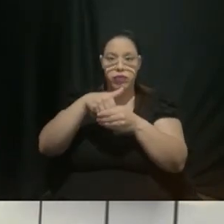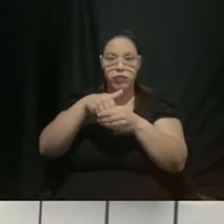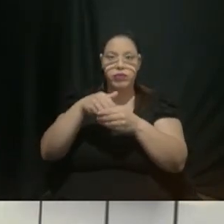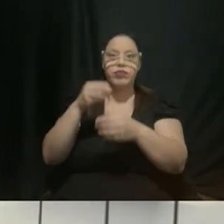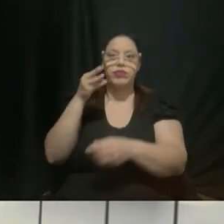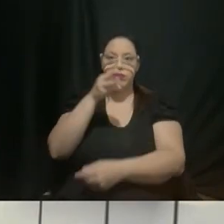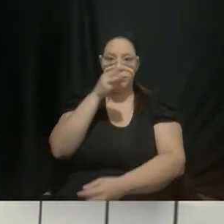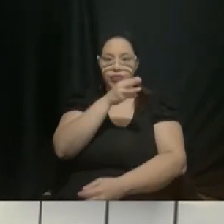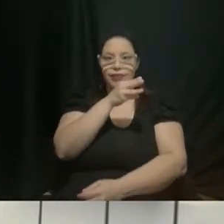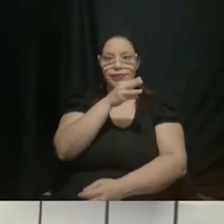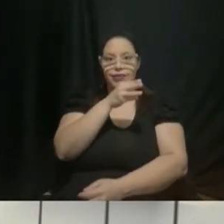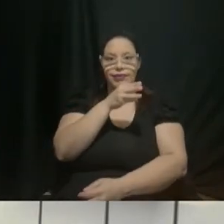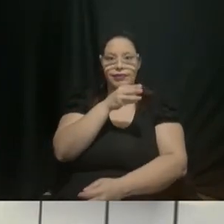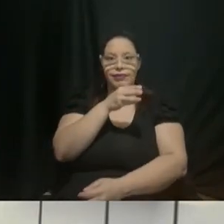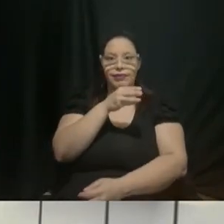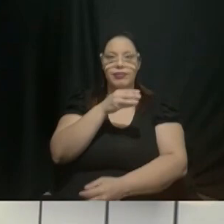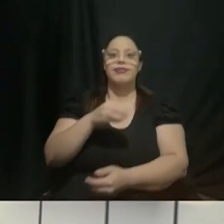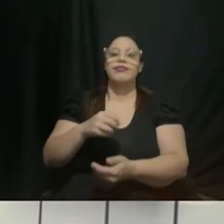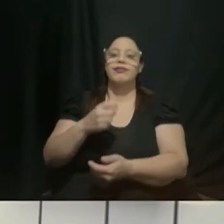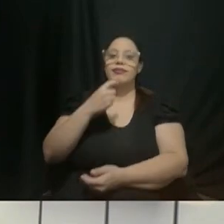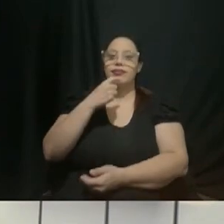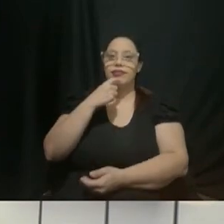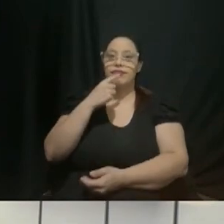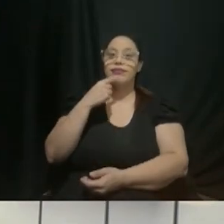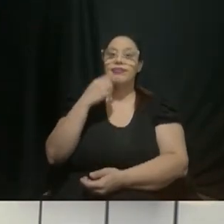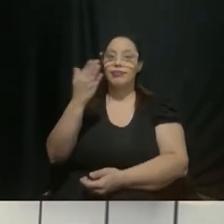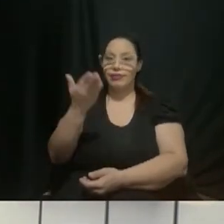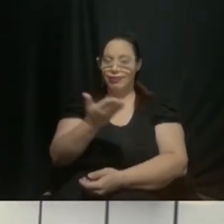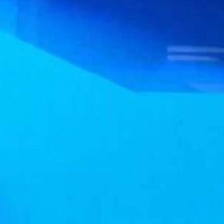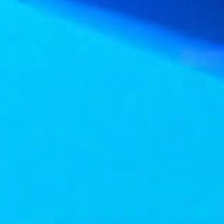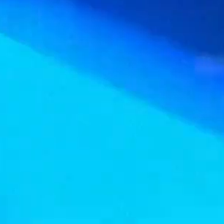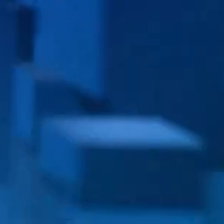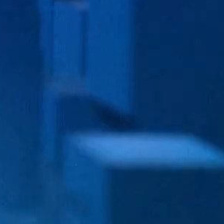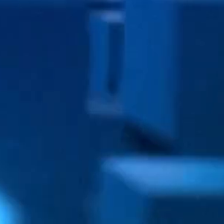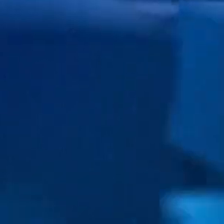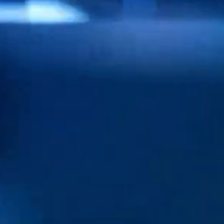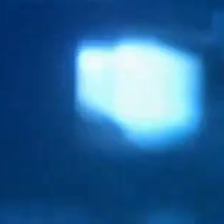no campinas.sp.lege.br